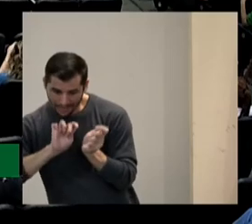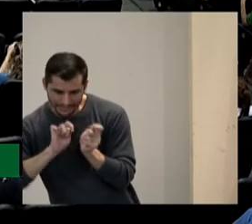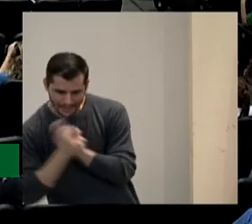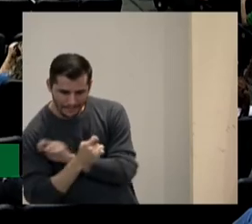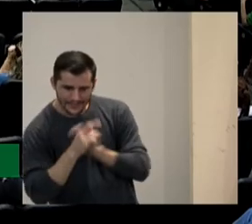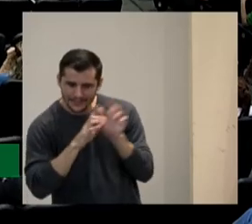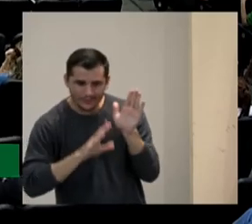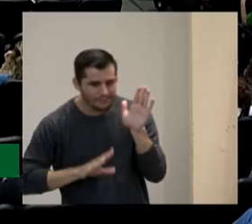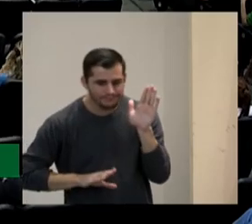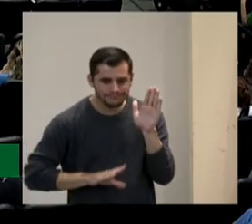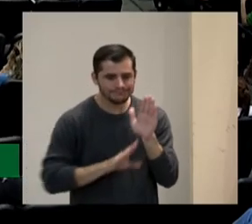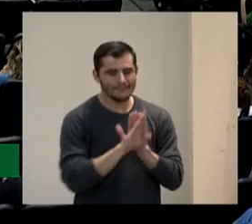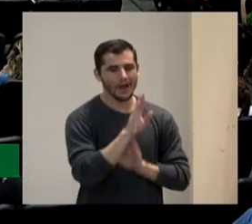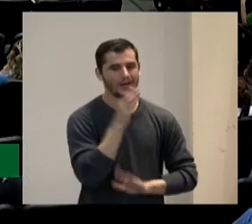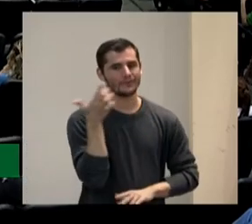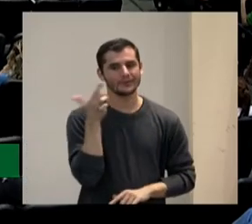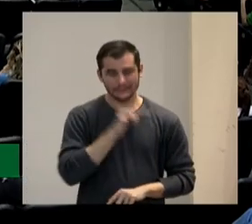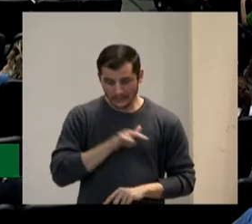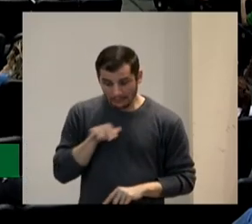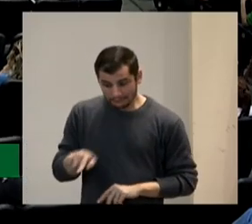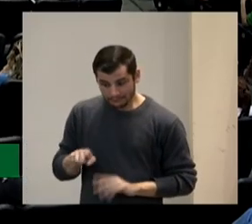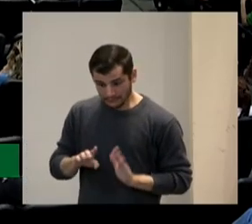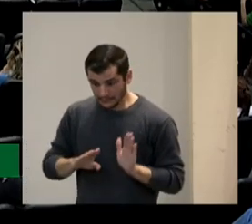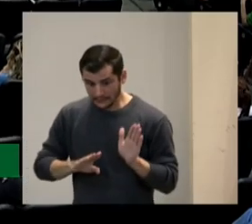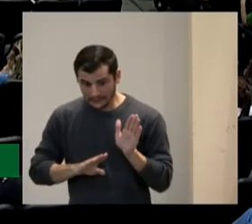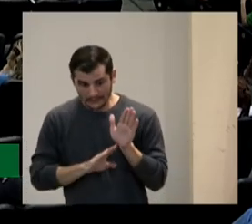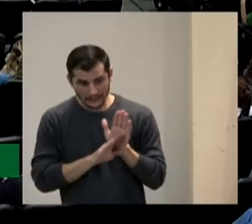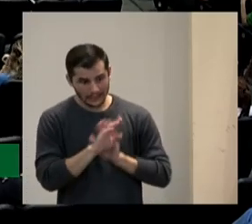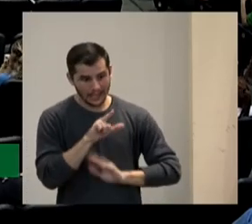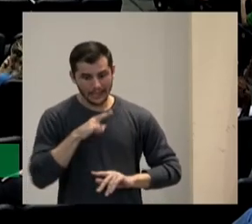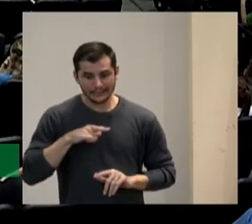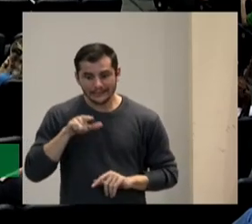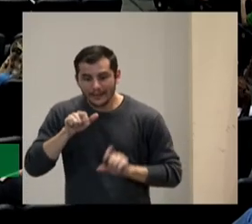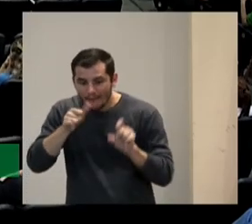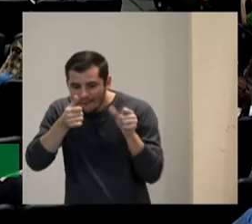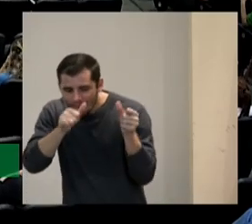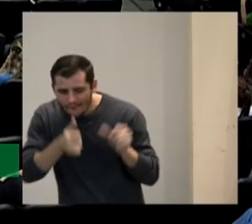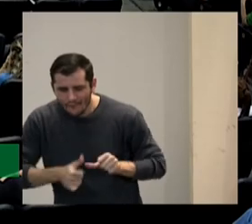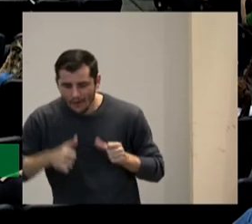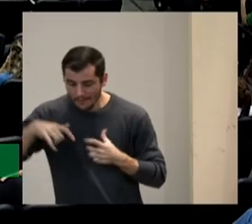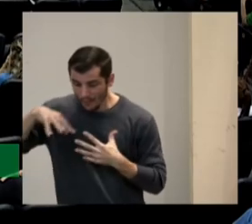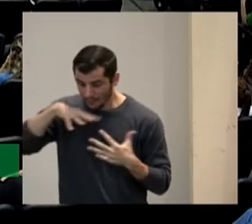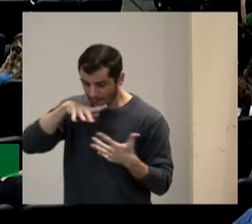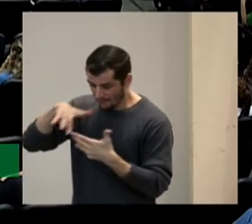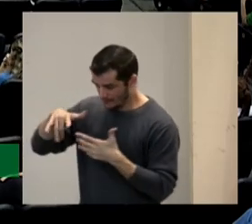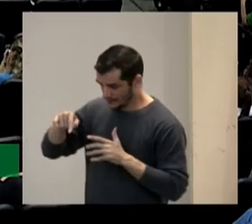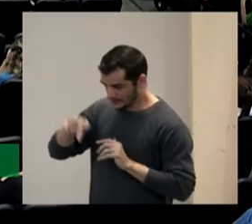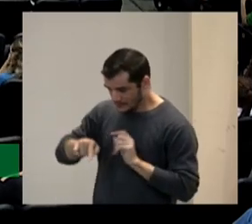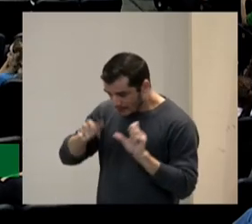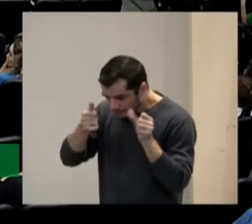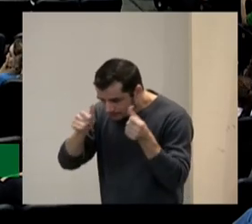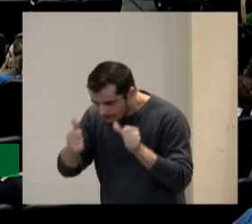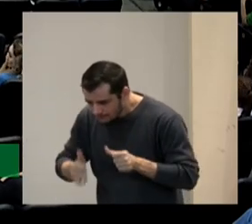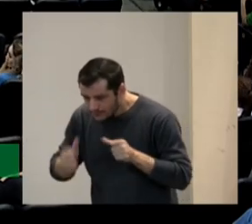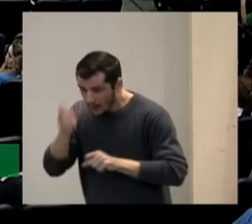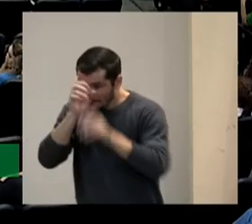tem de vantagem um desenho universal planejar com desenho universal para aprendizagem